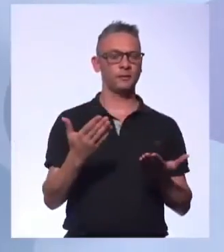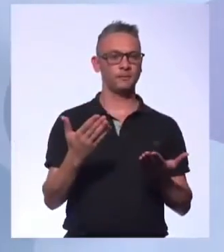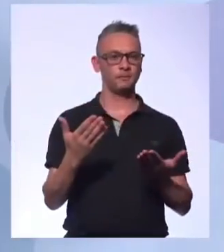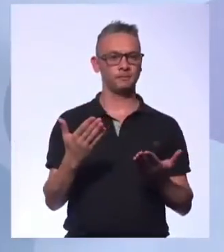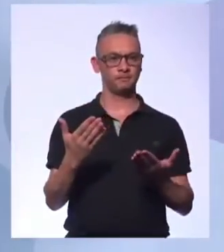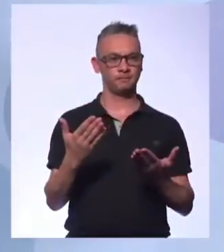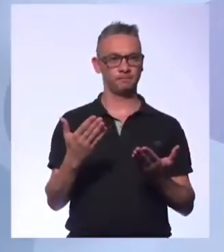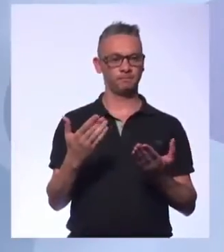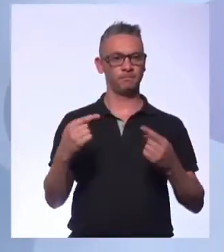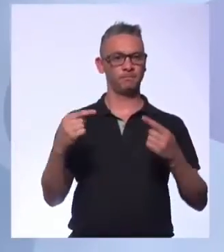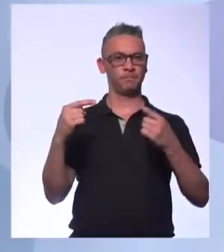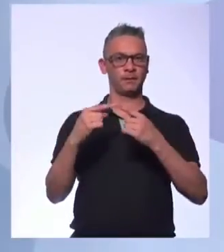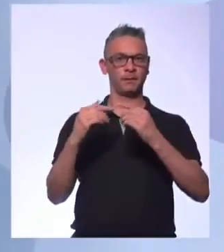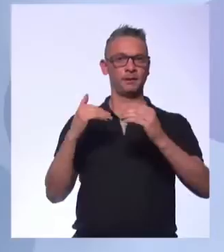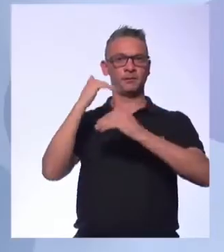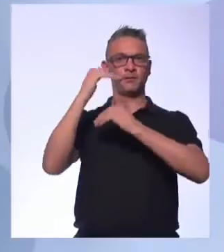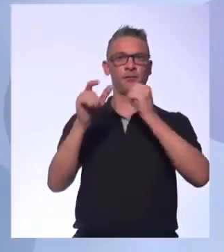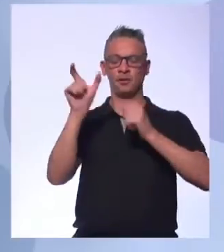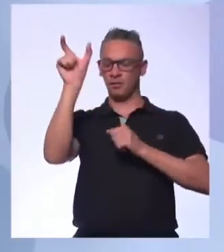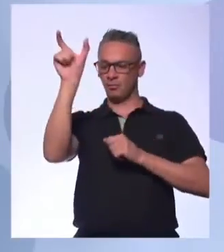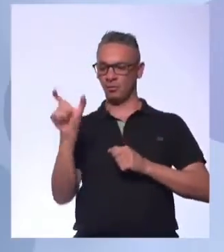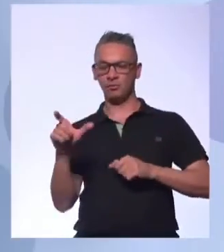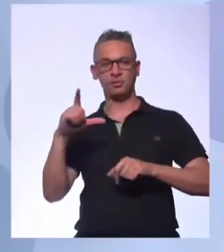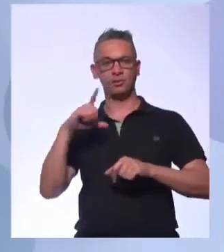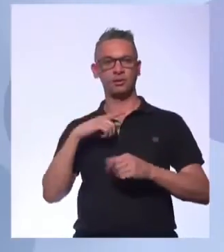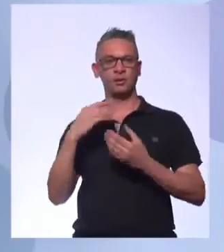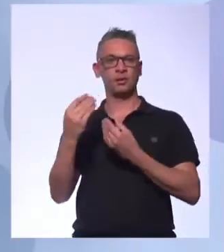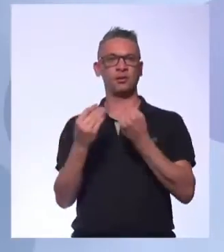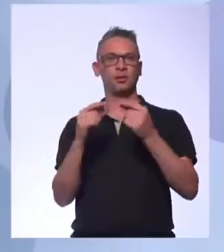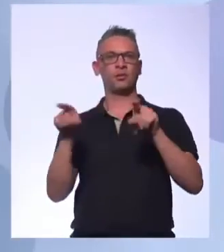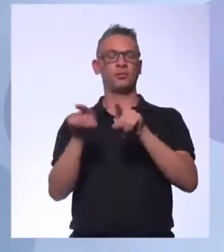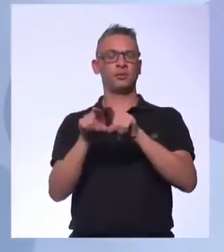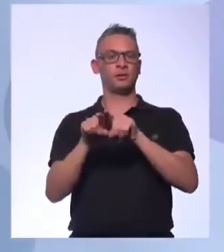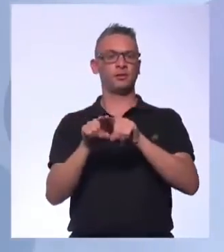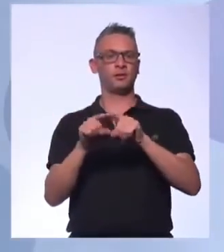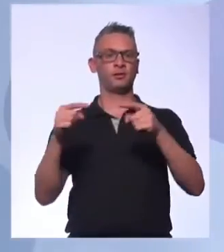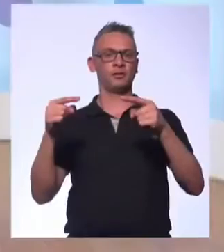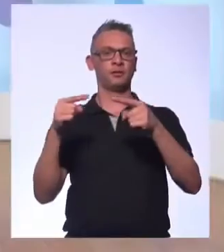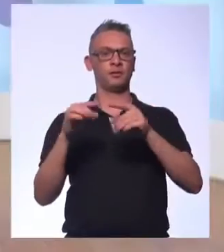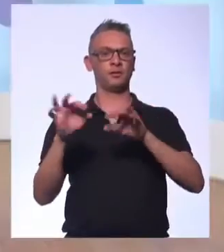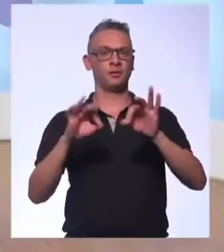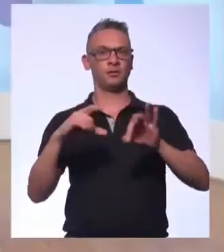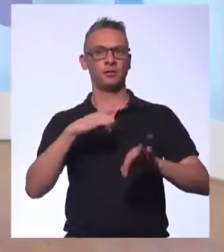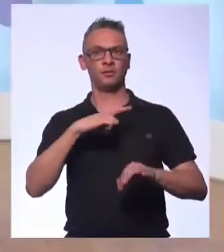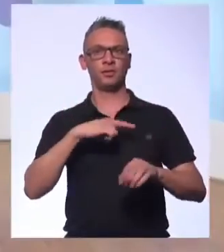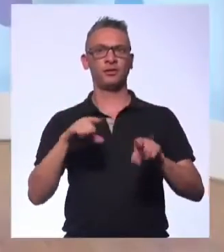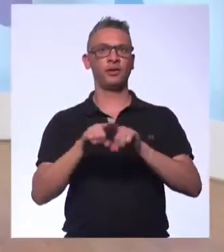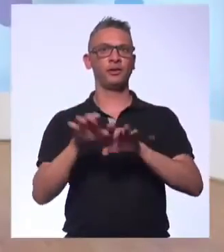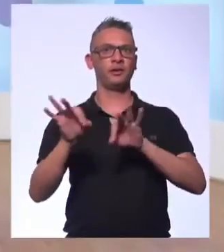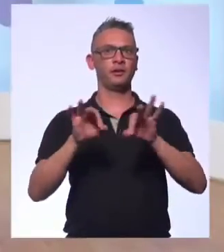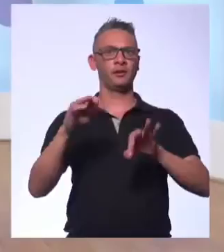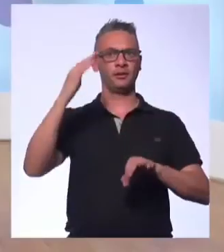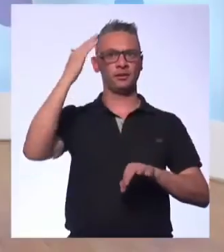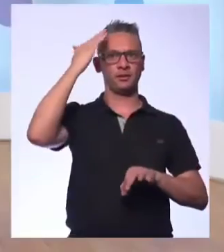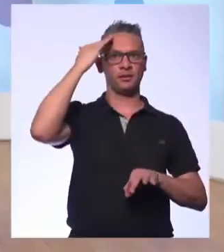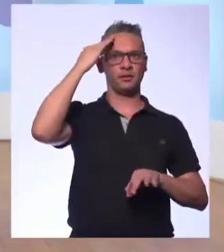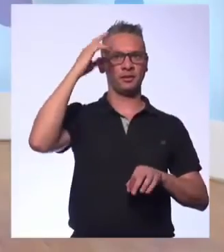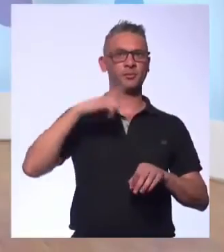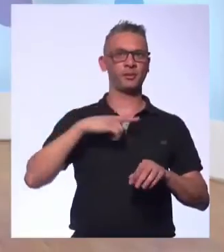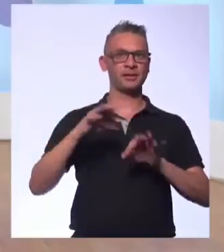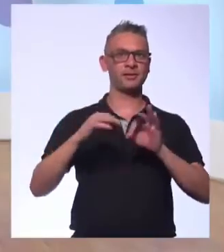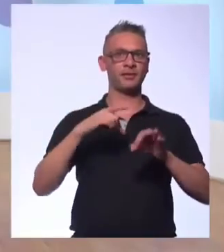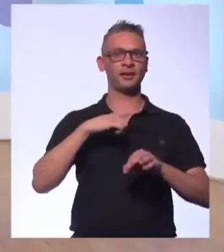desenvolvimento pessoal e também no seu desenvolvimento como ser humano, como indivíduo. Não sentir prazer em ir ao trabalho, não é o